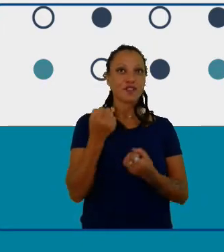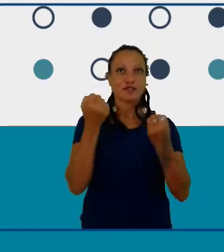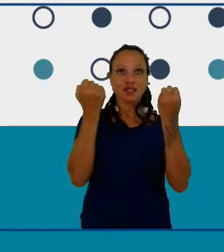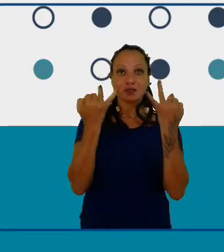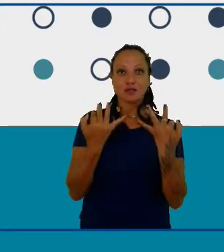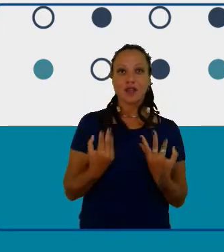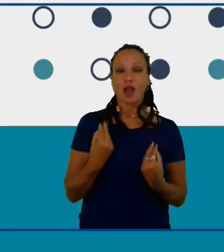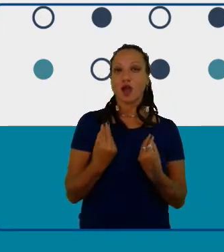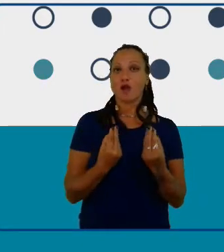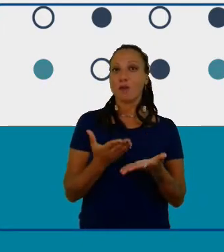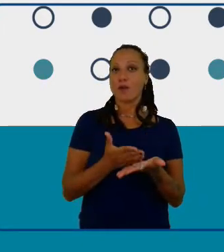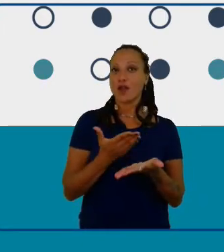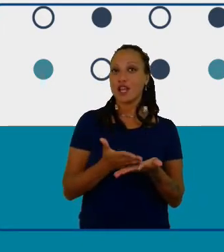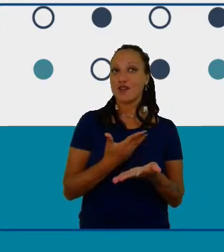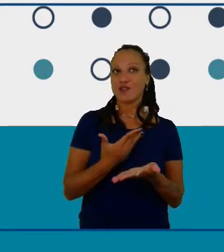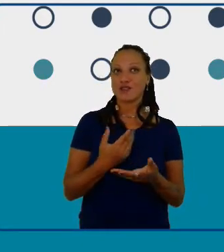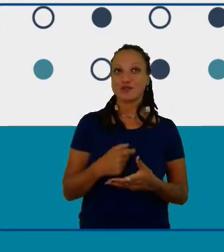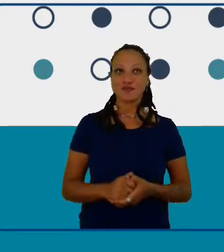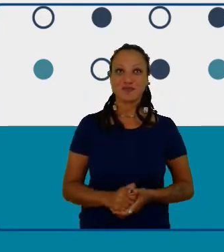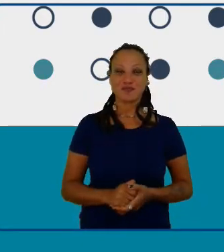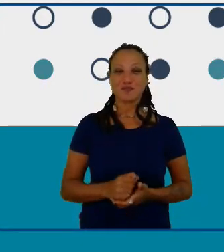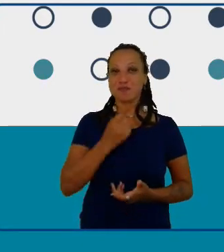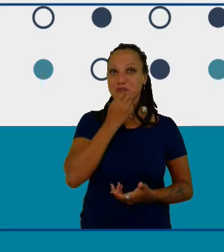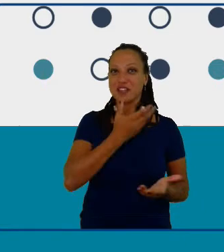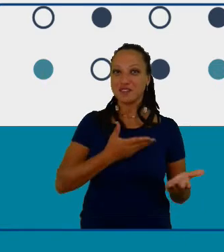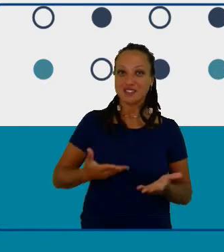pesquisa da Flax Camila bem-vinda